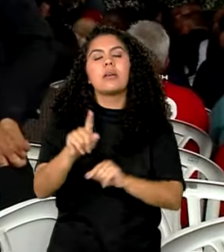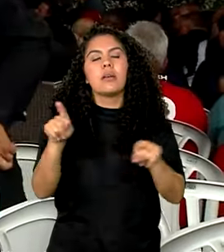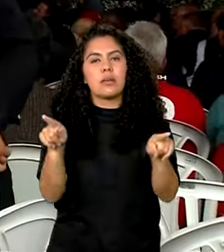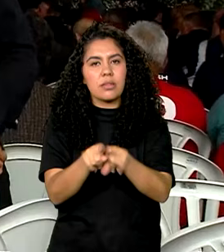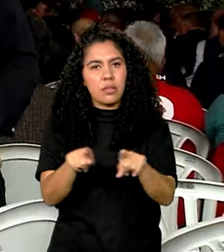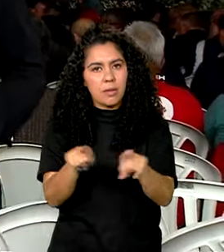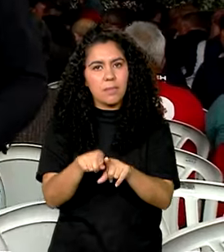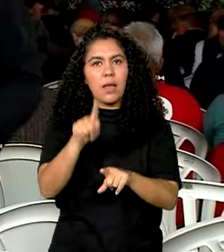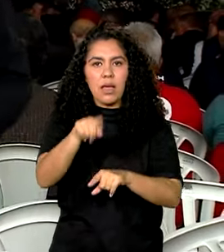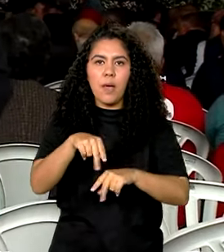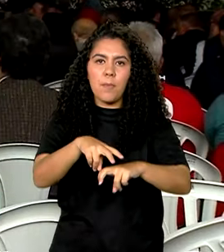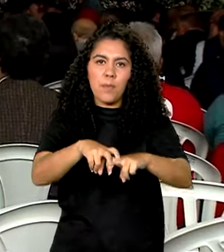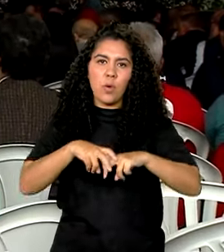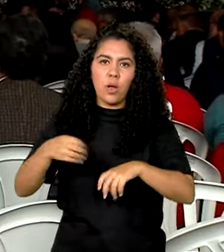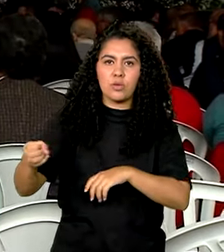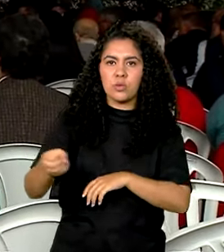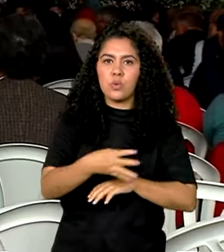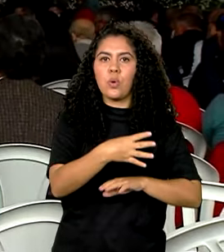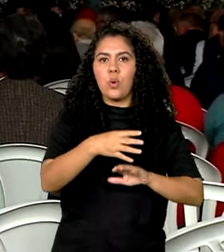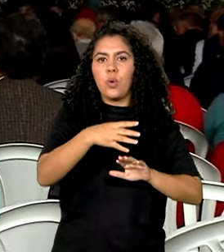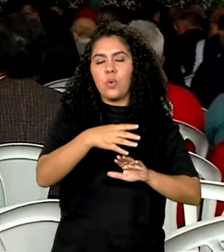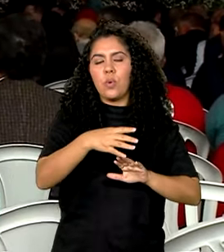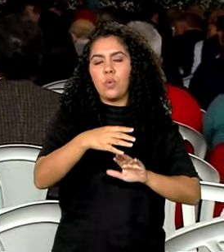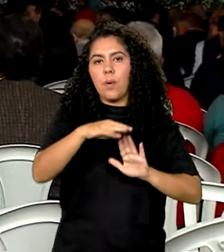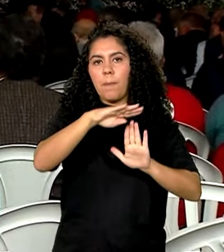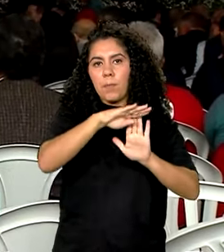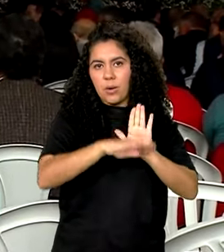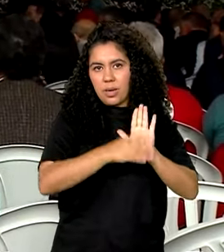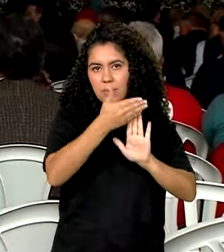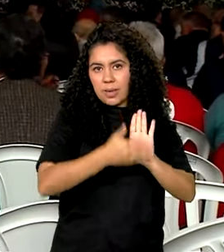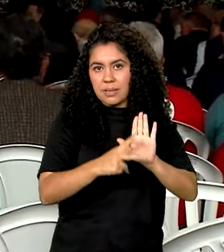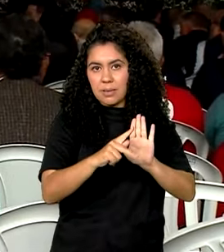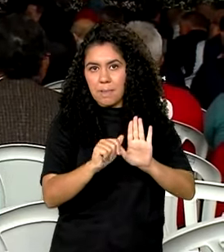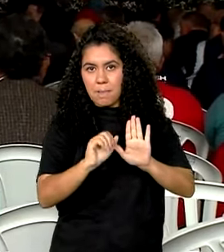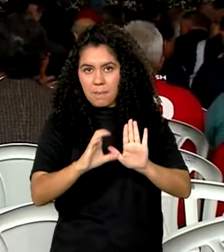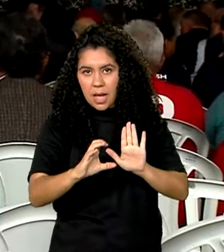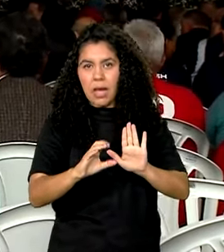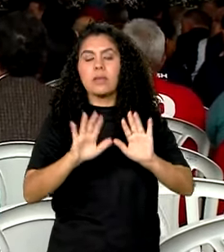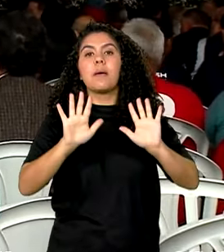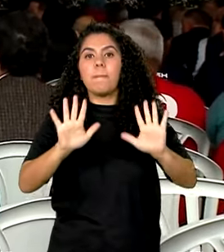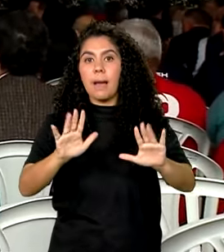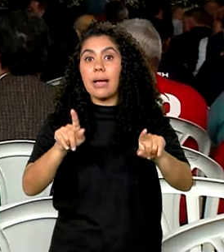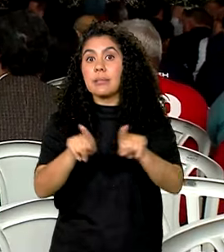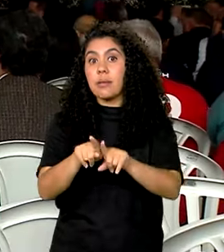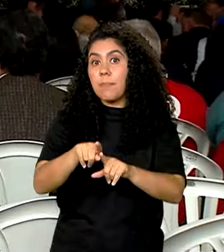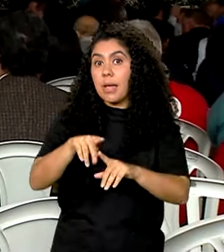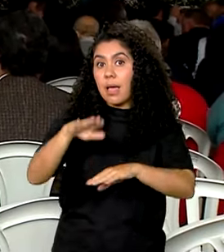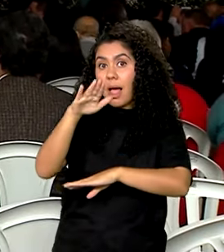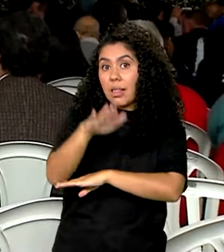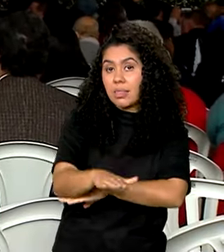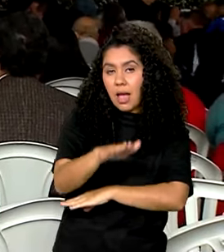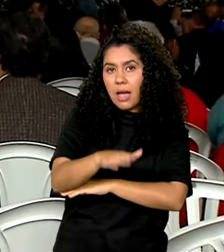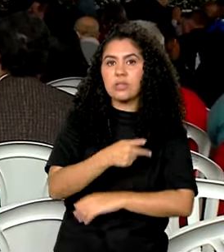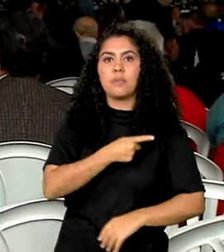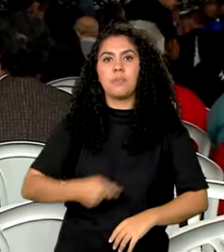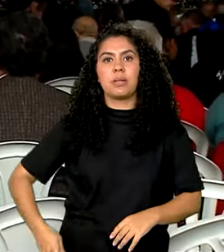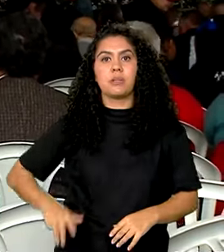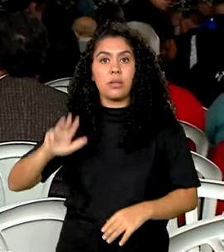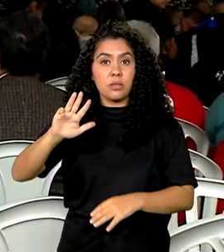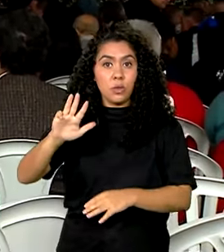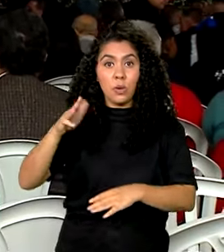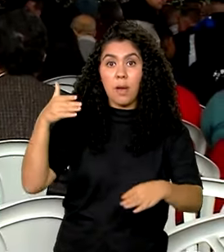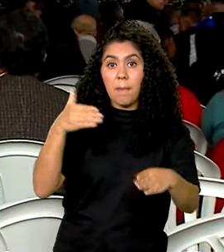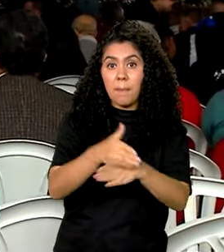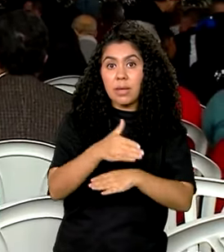do novo PAC. E por fim, no final da tarde, ainda em Campinas, o presidente Lula participa de um outro evento